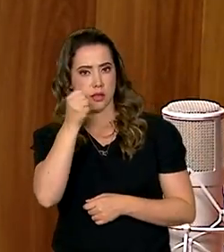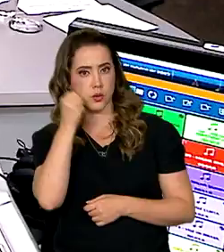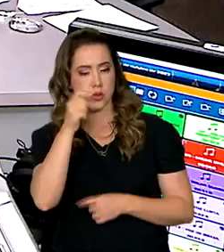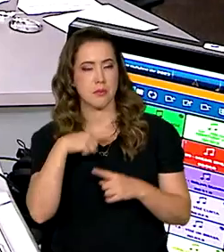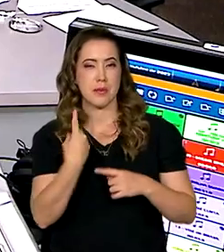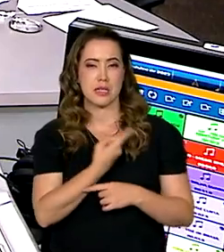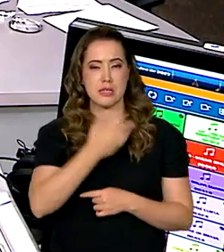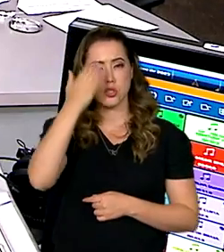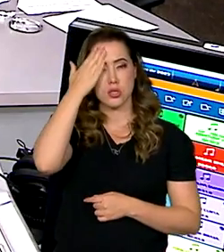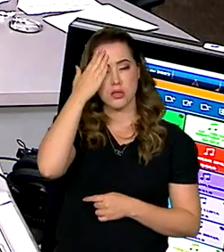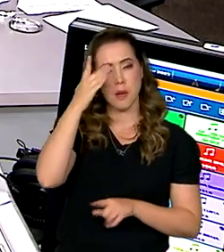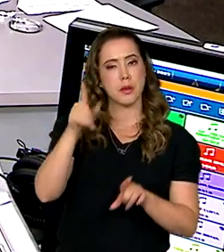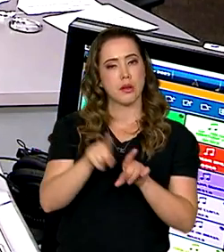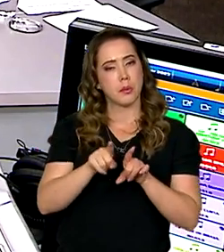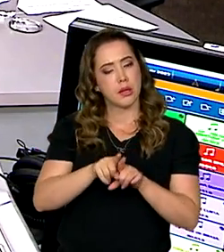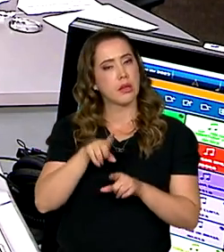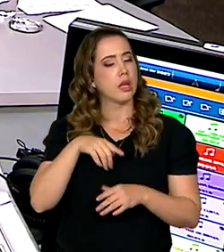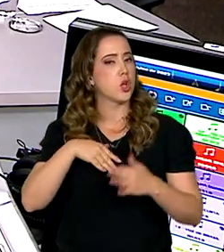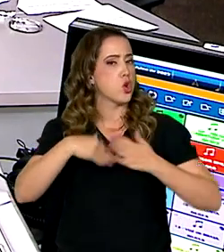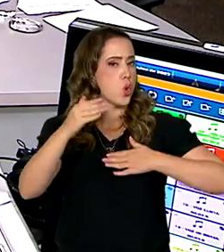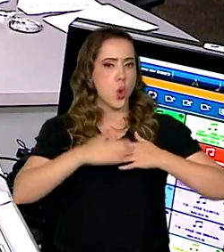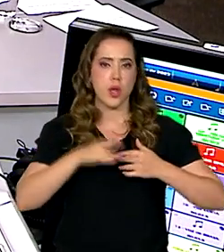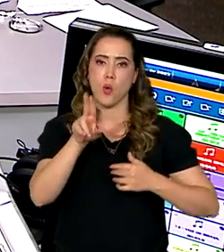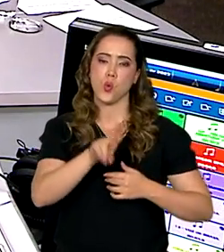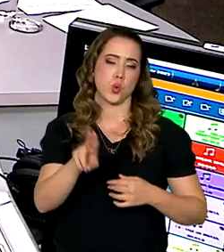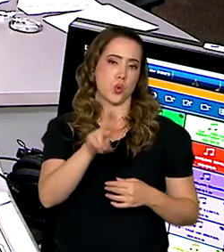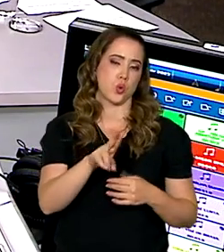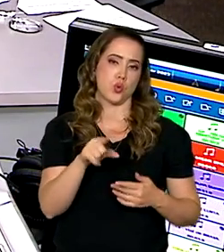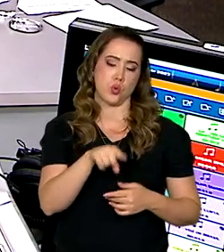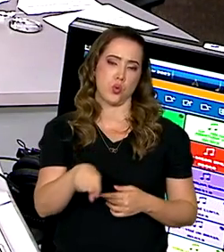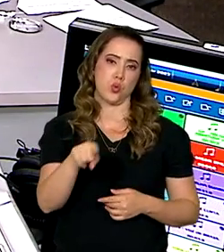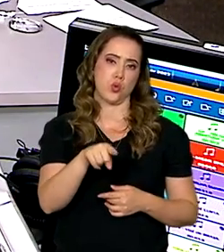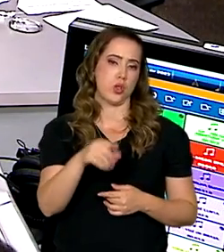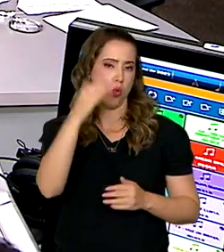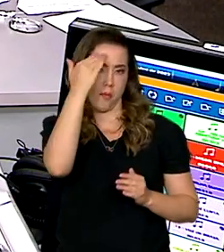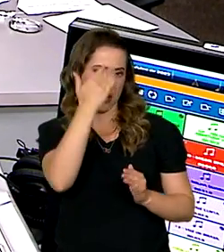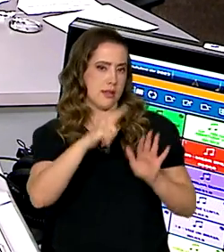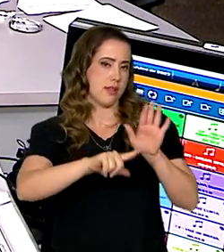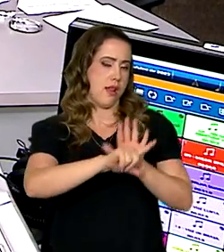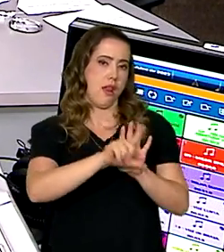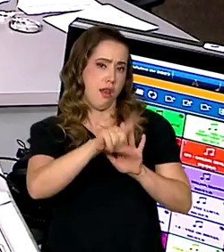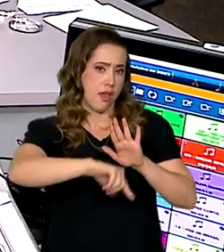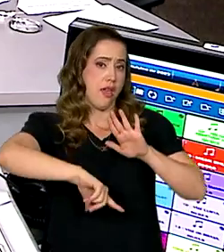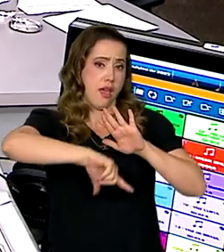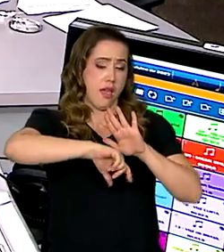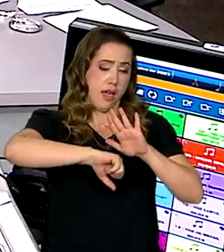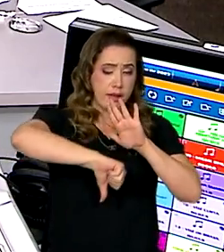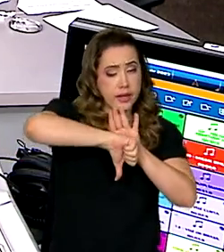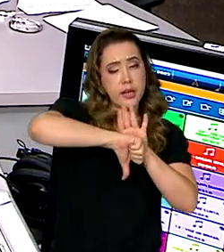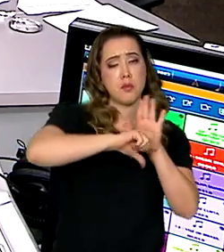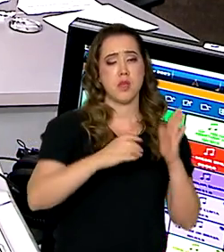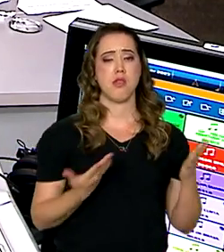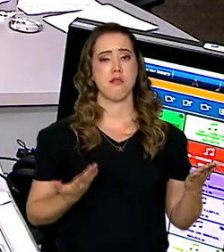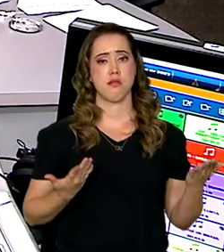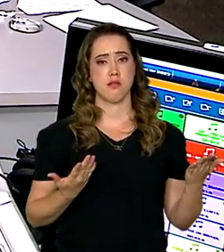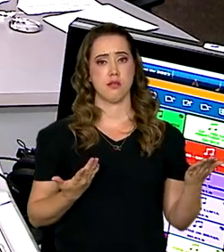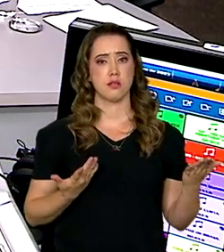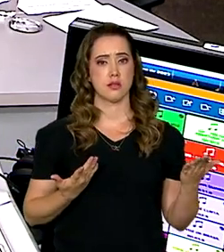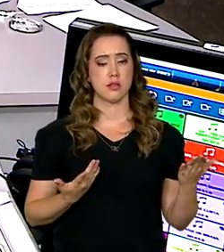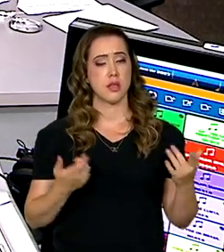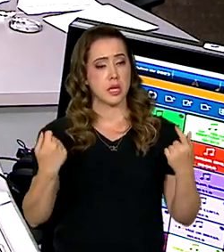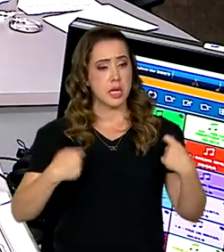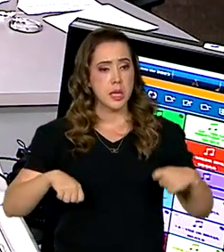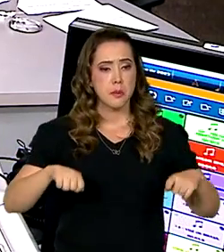a gente sabe também que qualquer ocupação ilegal é crime, né? E precisa